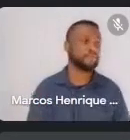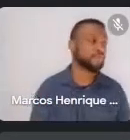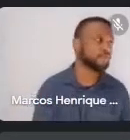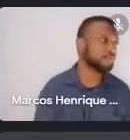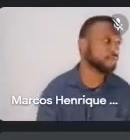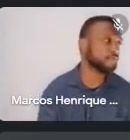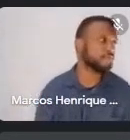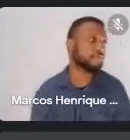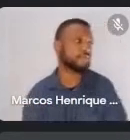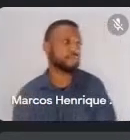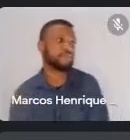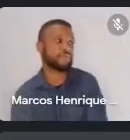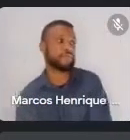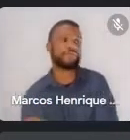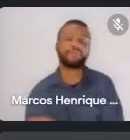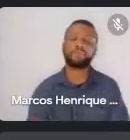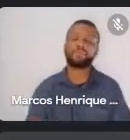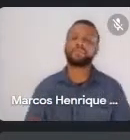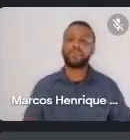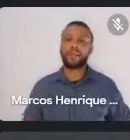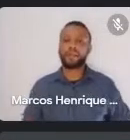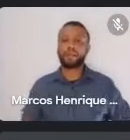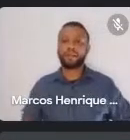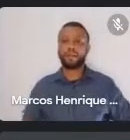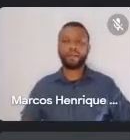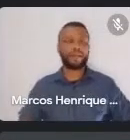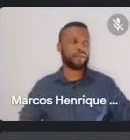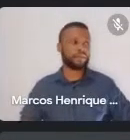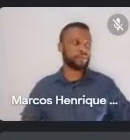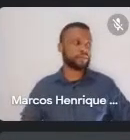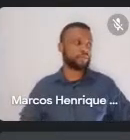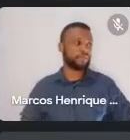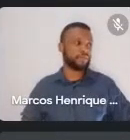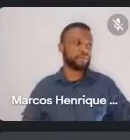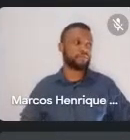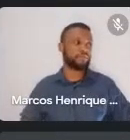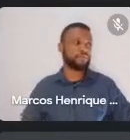né? Não sei se tem como ampliar um pouco, mas será que tem como ampliar?